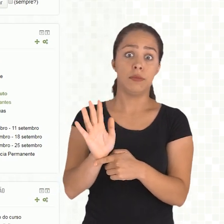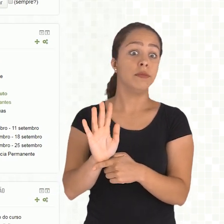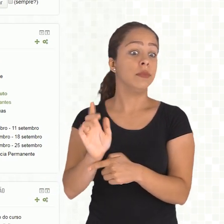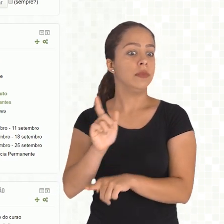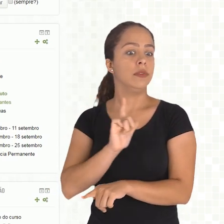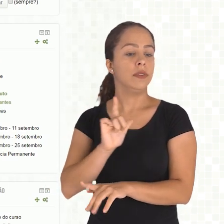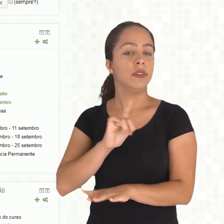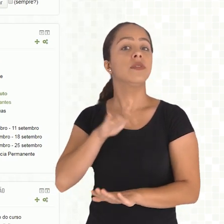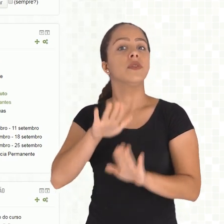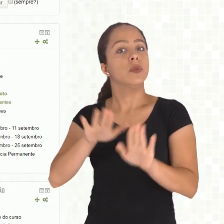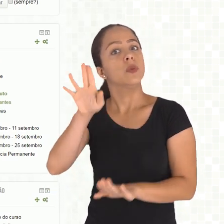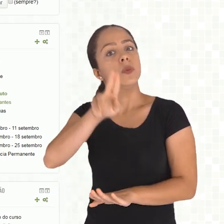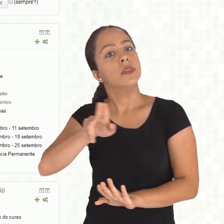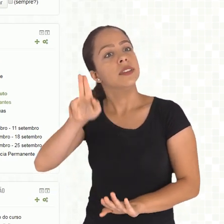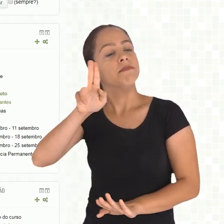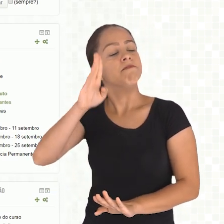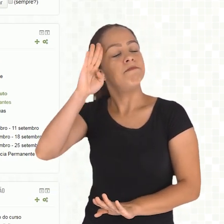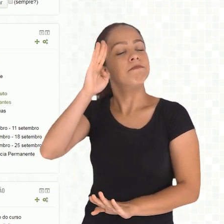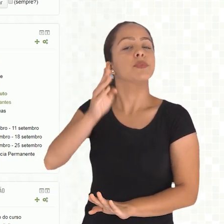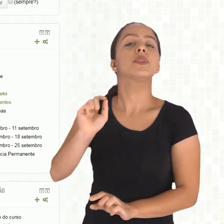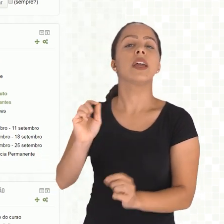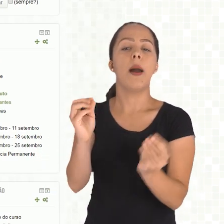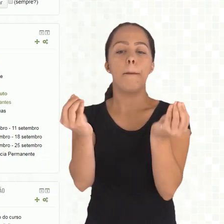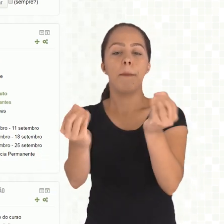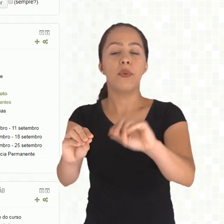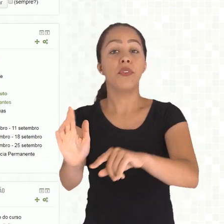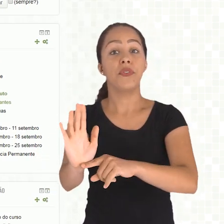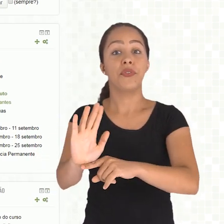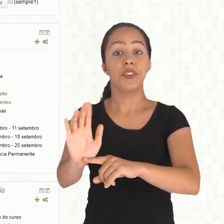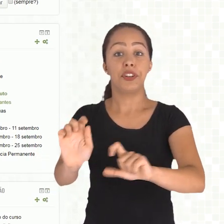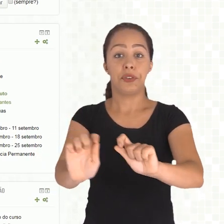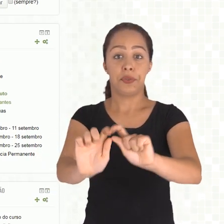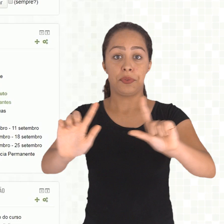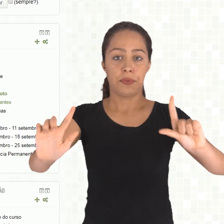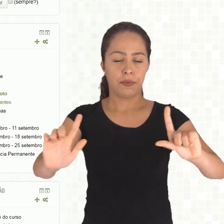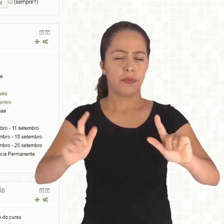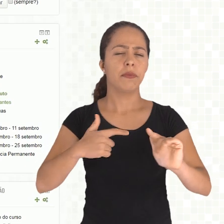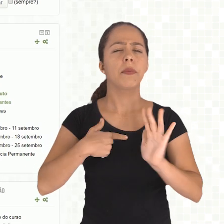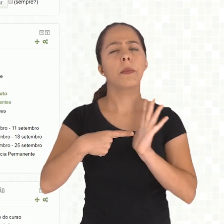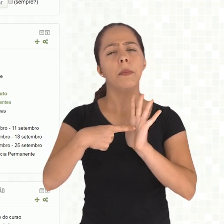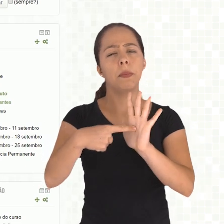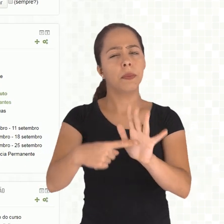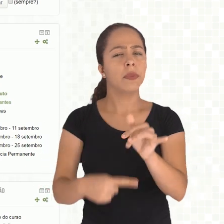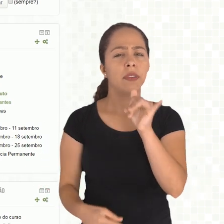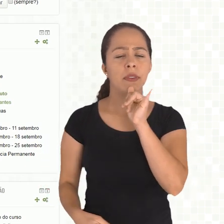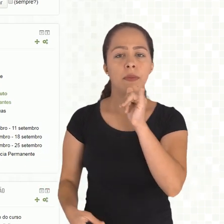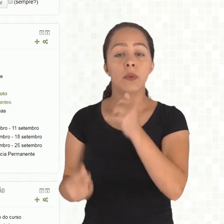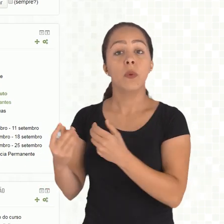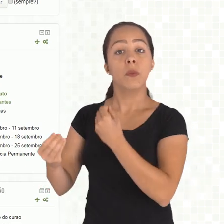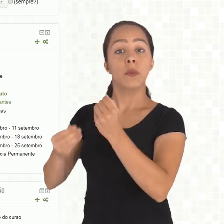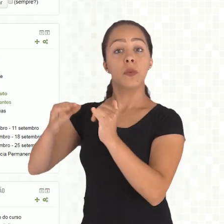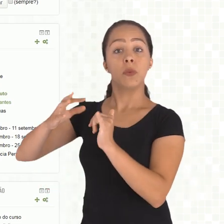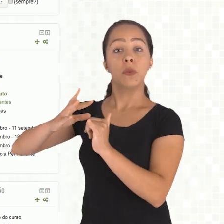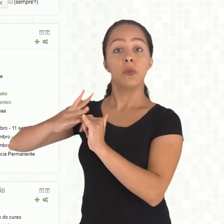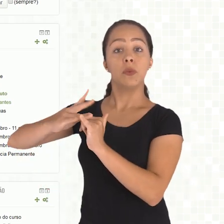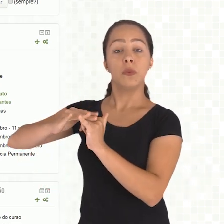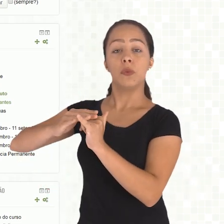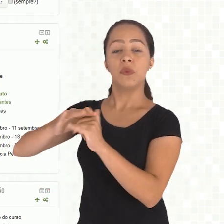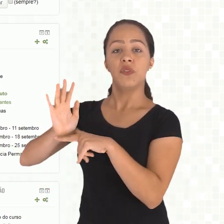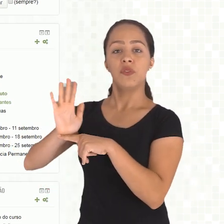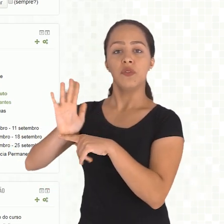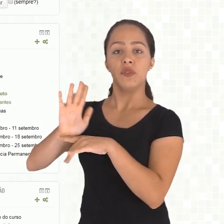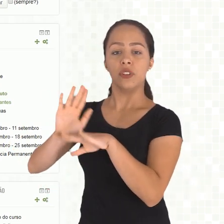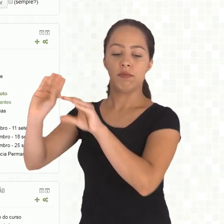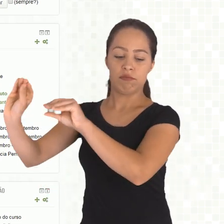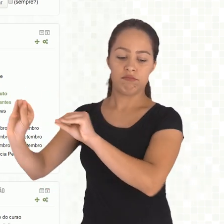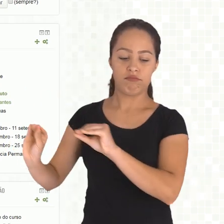colocar vídeos diretamente na semana, tá certo? Eu vou até mostrar para você como pegar um vídeo e